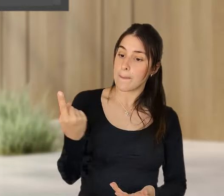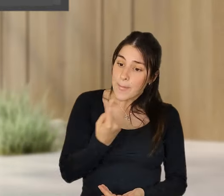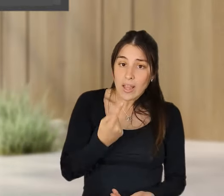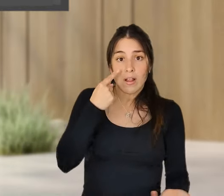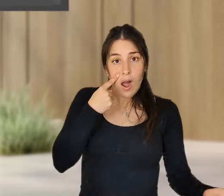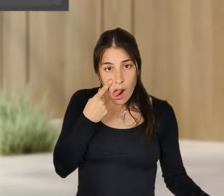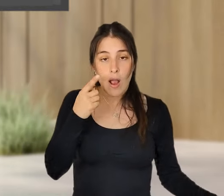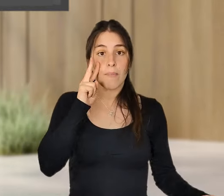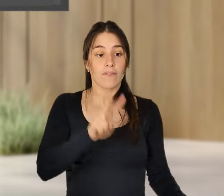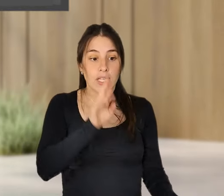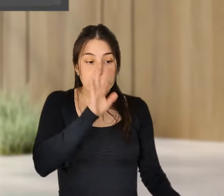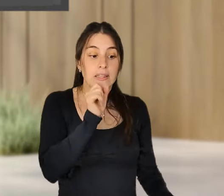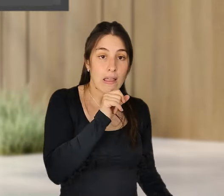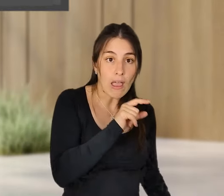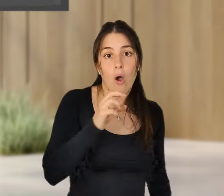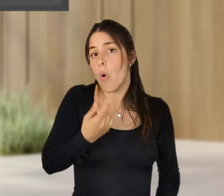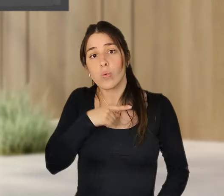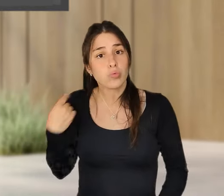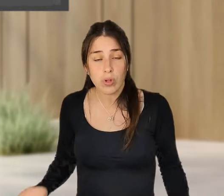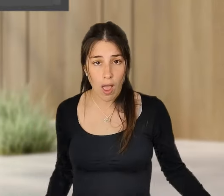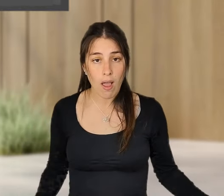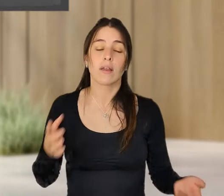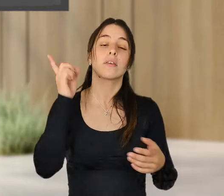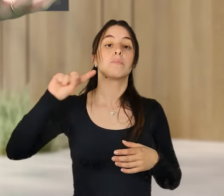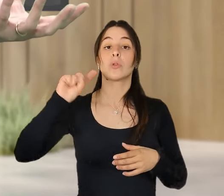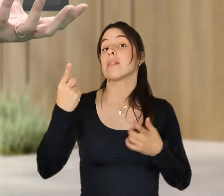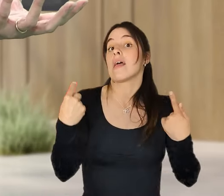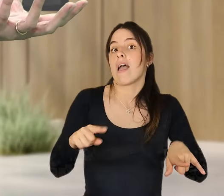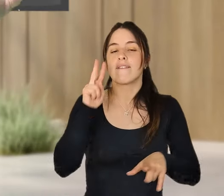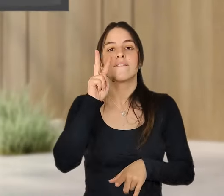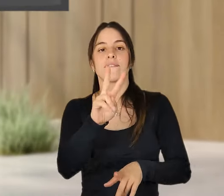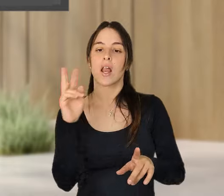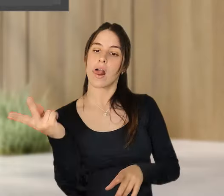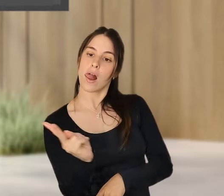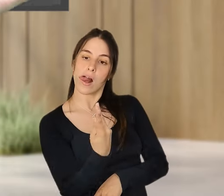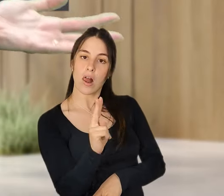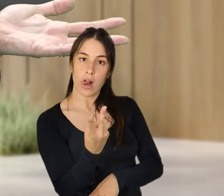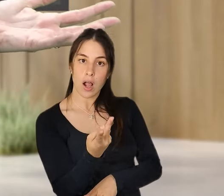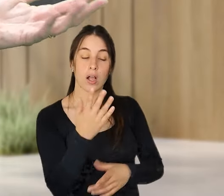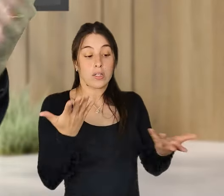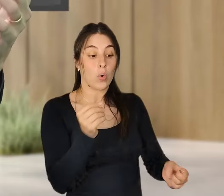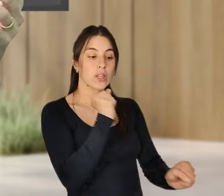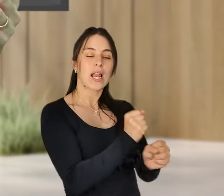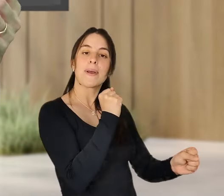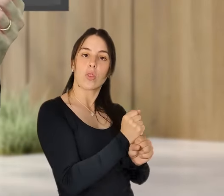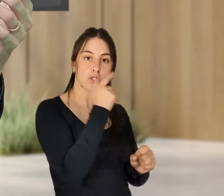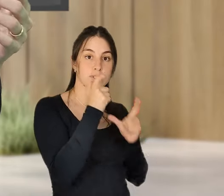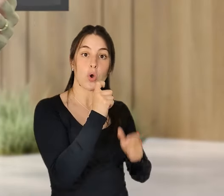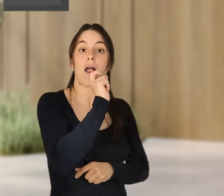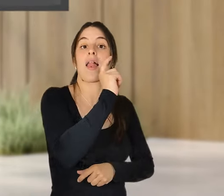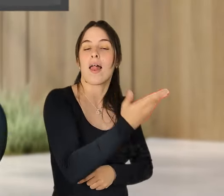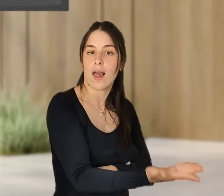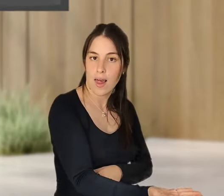ver o que é que funciona. E é muito importante ver o impacto dos dois lados, do lado dos trabalhadores, em termos de